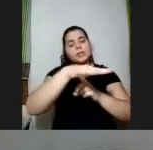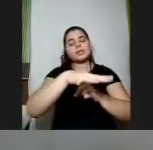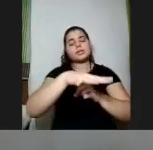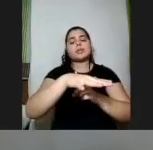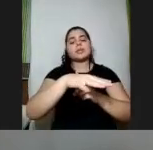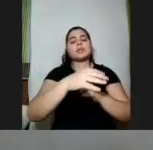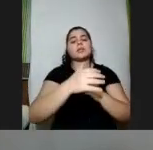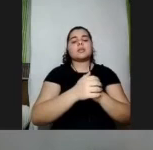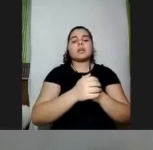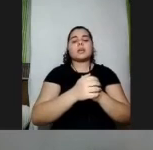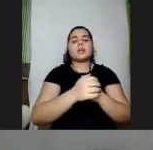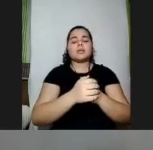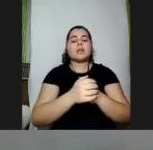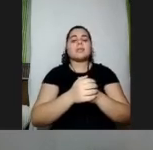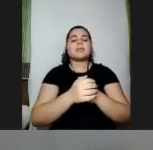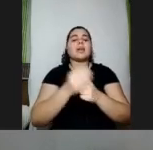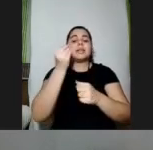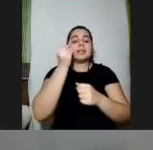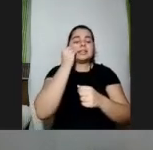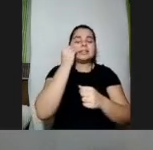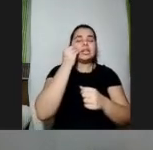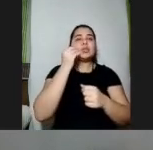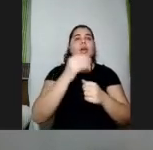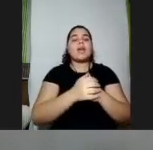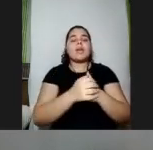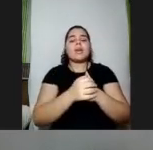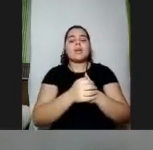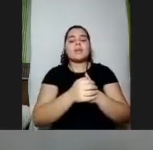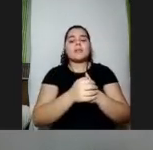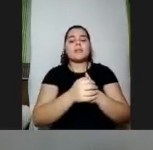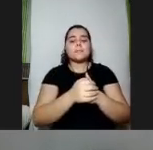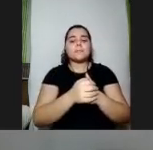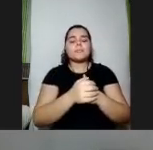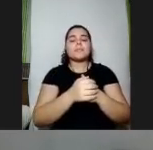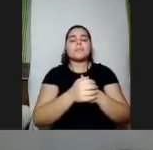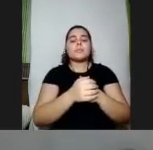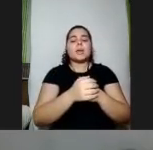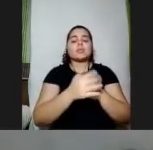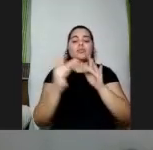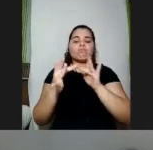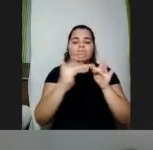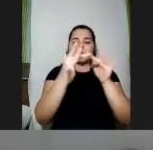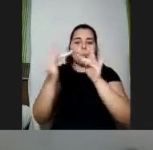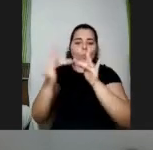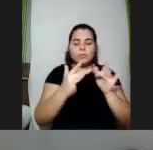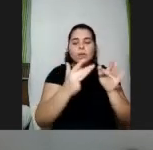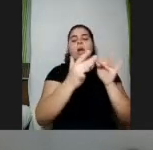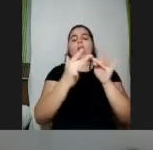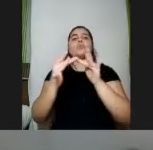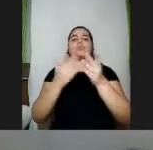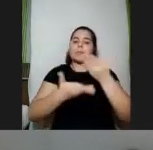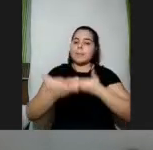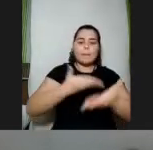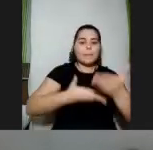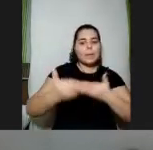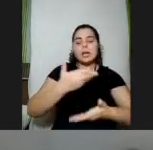nossos jeitos de acordo com as nossas possibilidades os nossos os nossos encontros as nossas construções estão todas